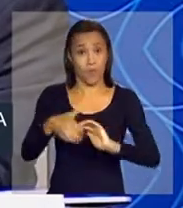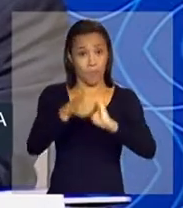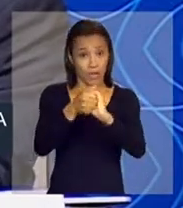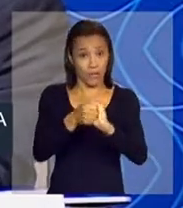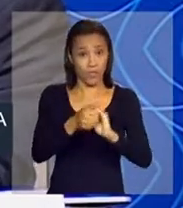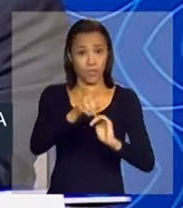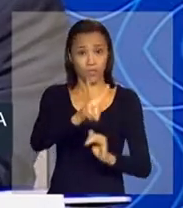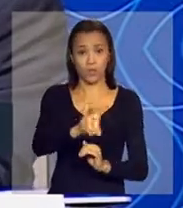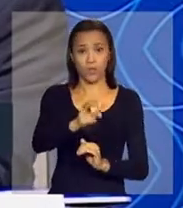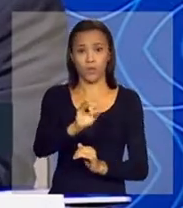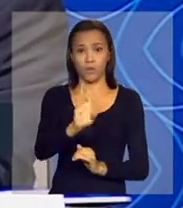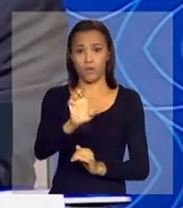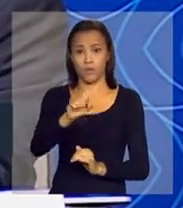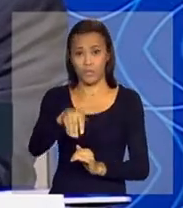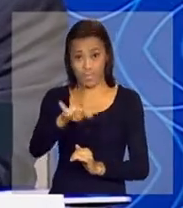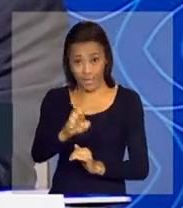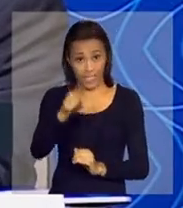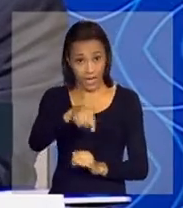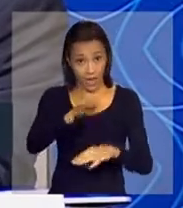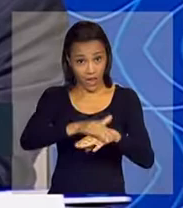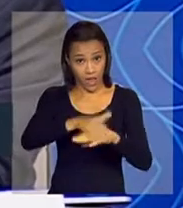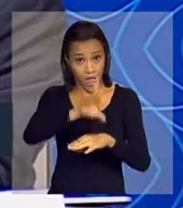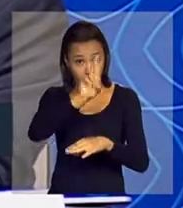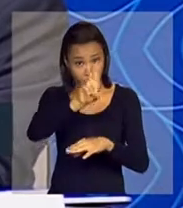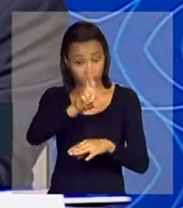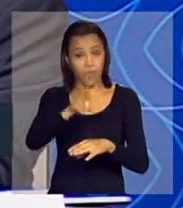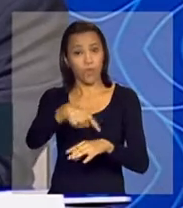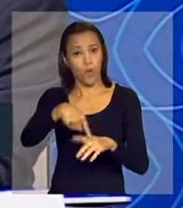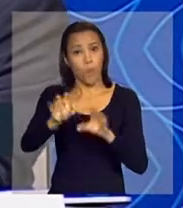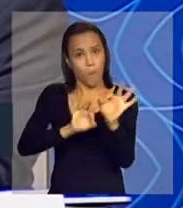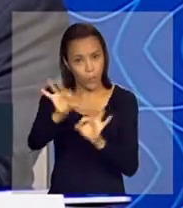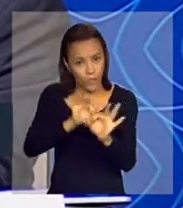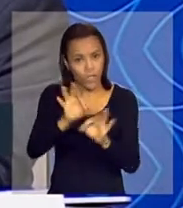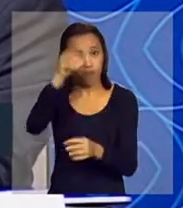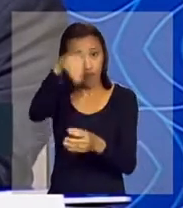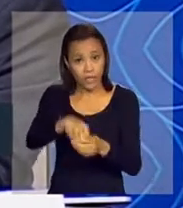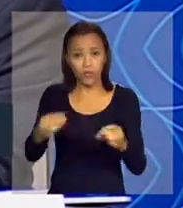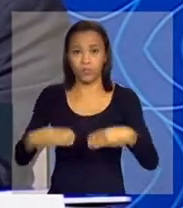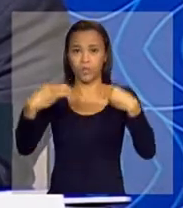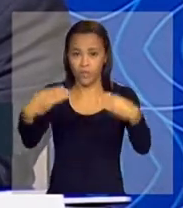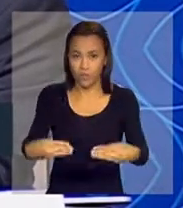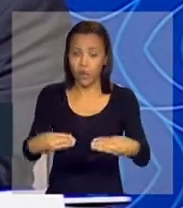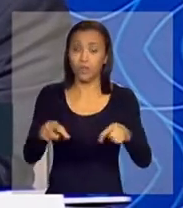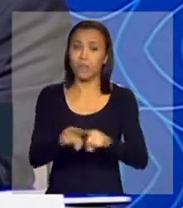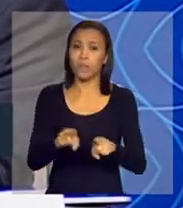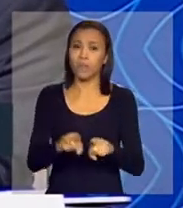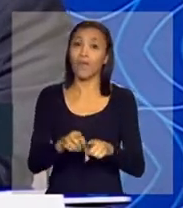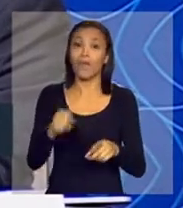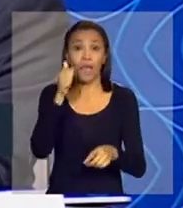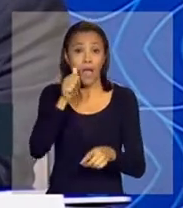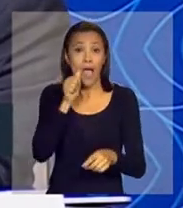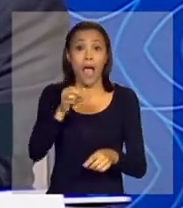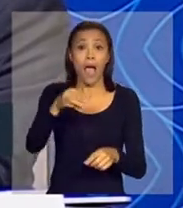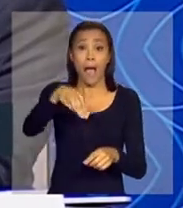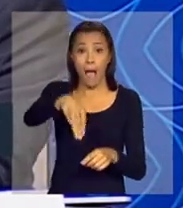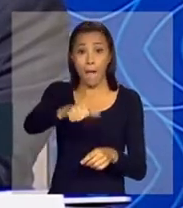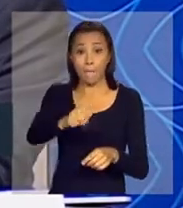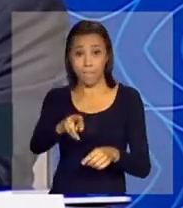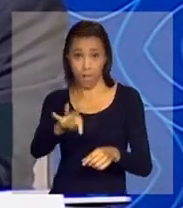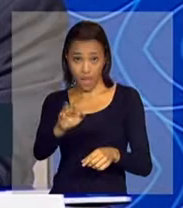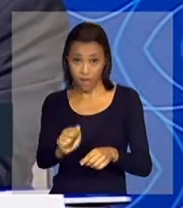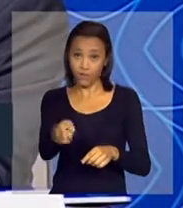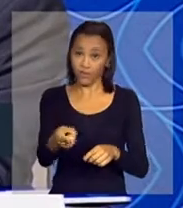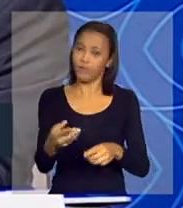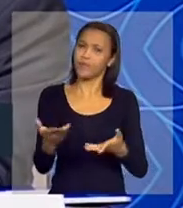como quem está tocando o projeto dentro do Ministério, e o ministro, o Luiz, a ministra que tem nos dado um apoio enorme, a ministra Marta